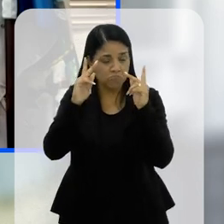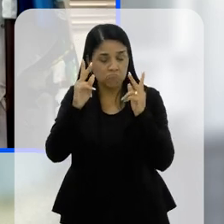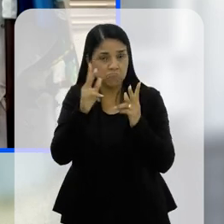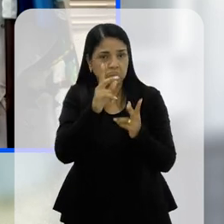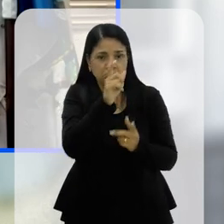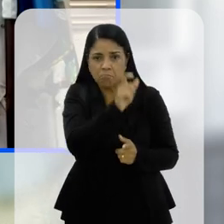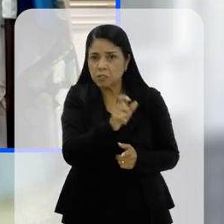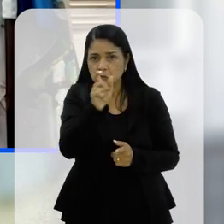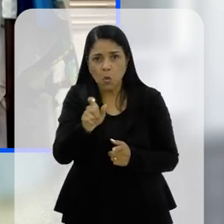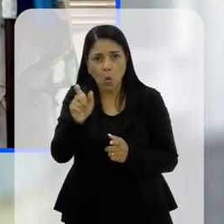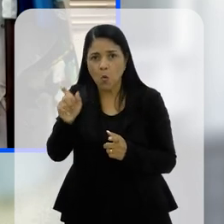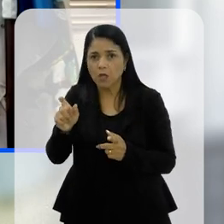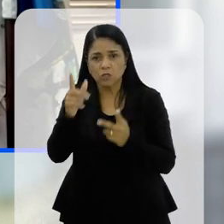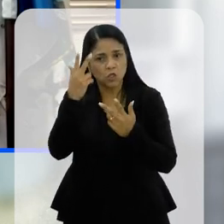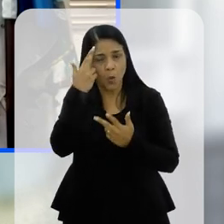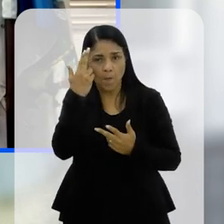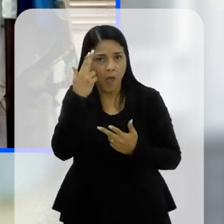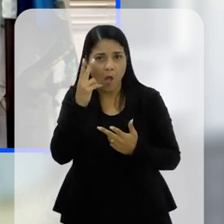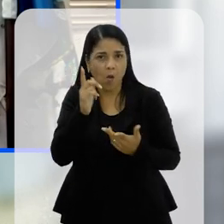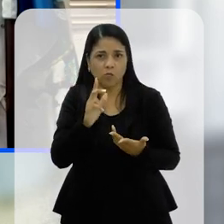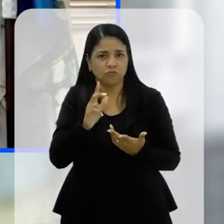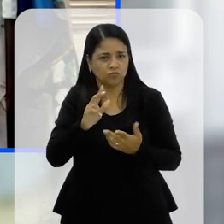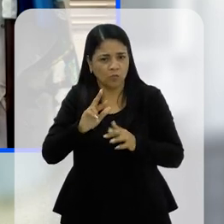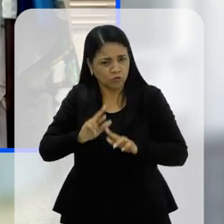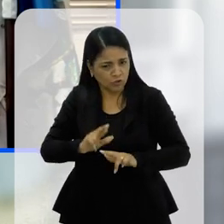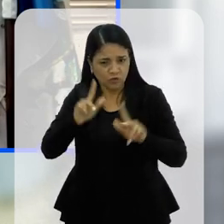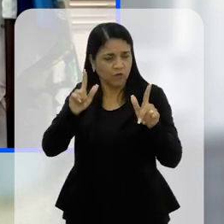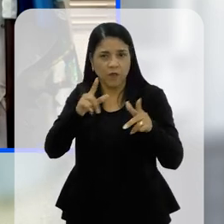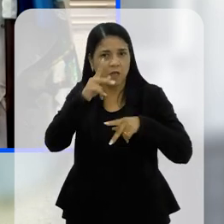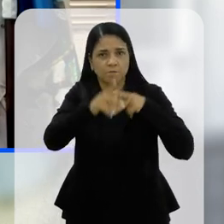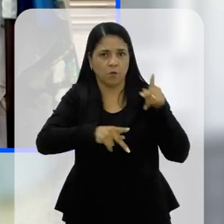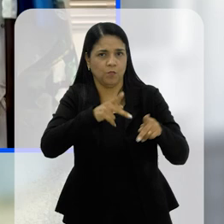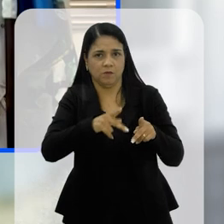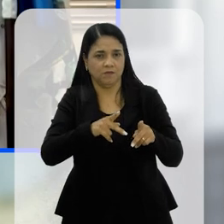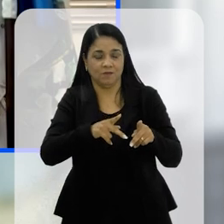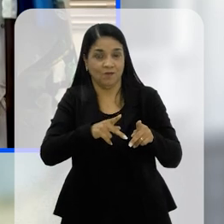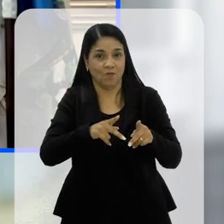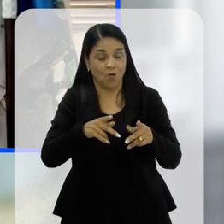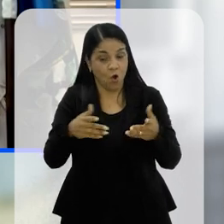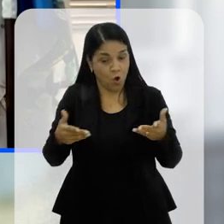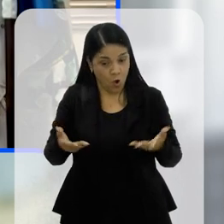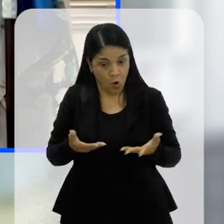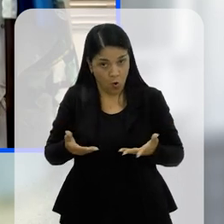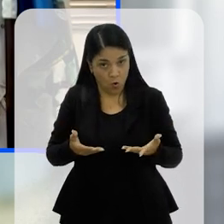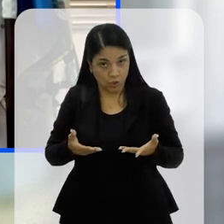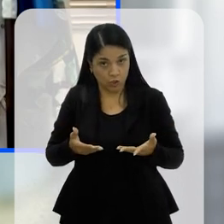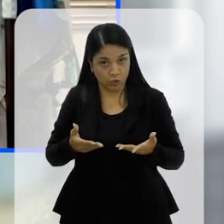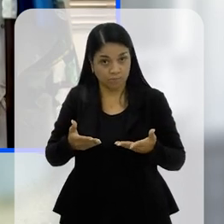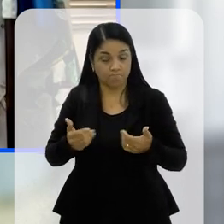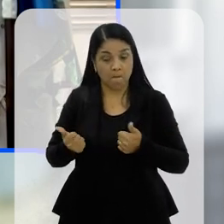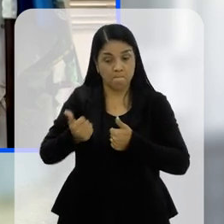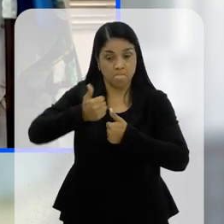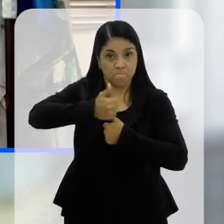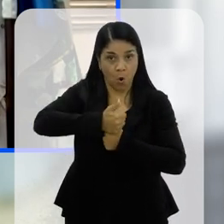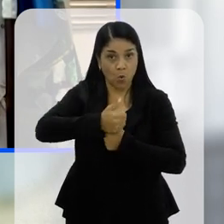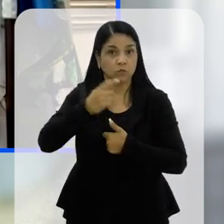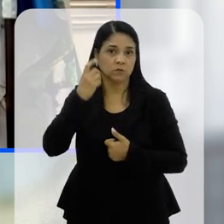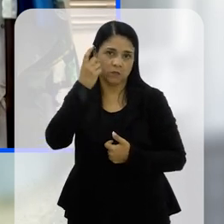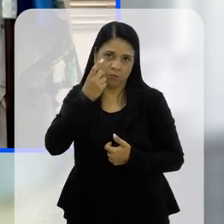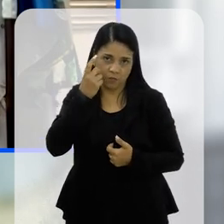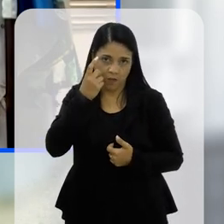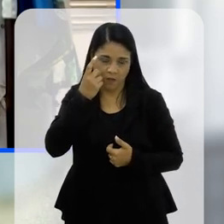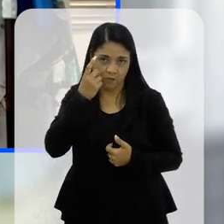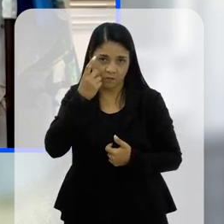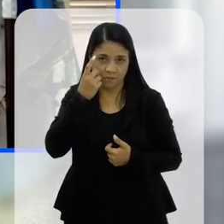gente igual a gente, Muitos aí fora, né? Nós não somos diferentes da população. Nós estamos hoje aqui, como você falou,